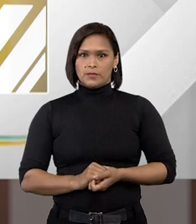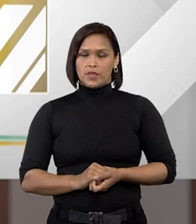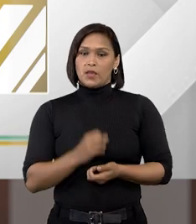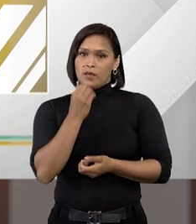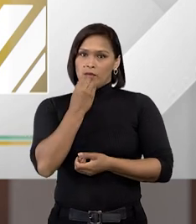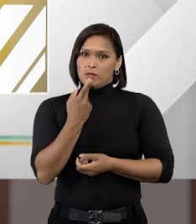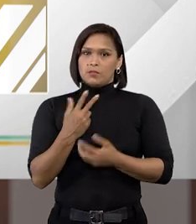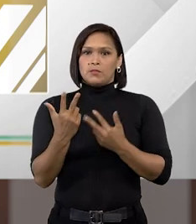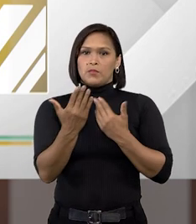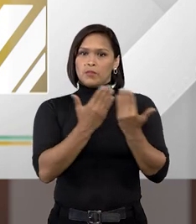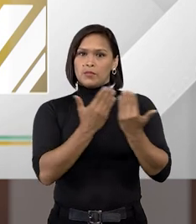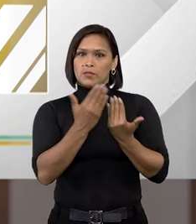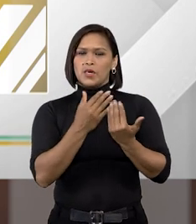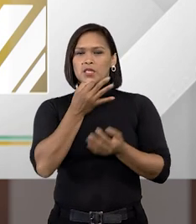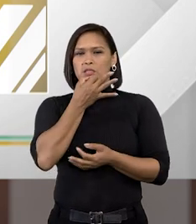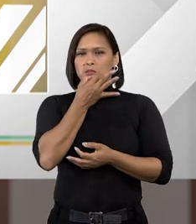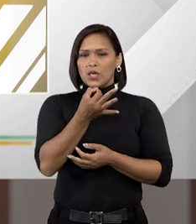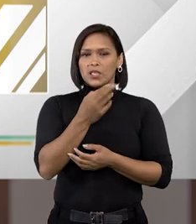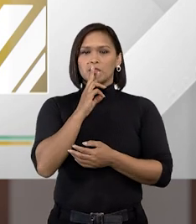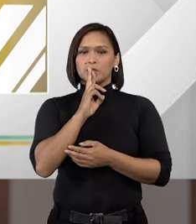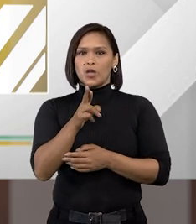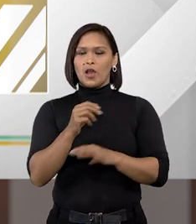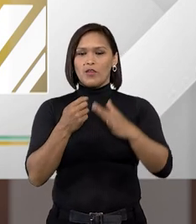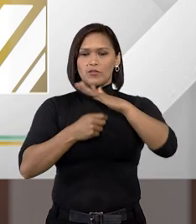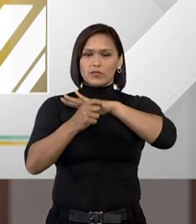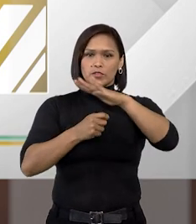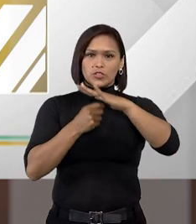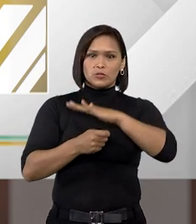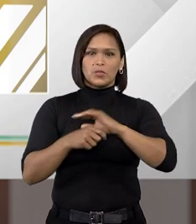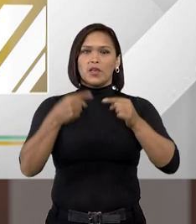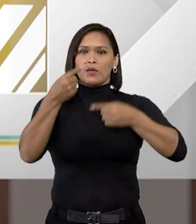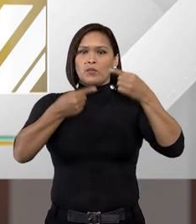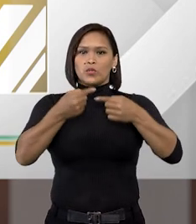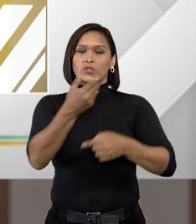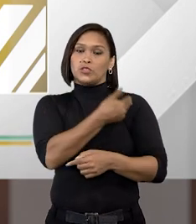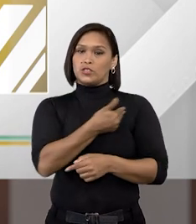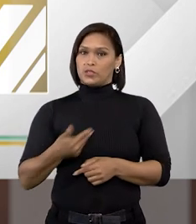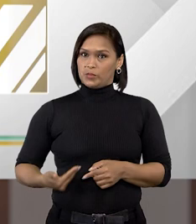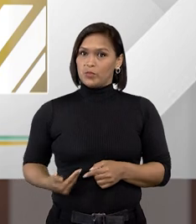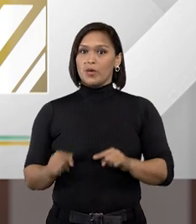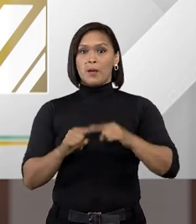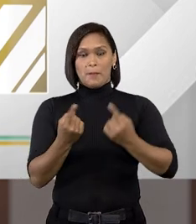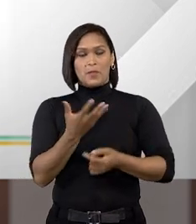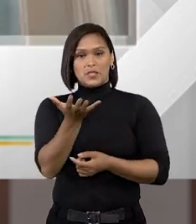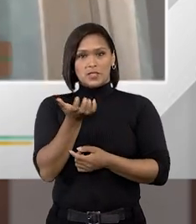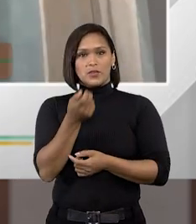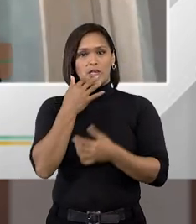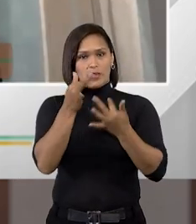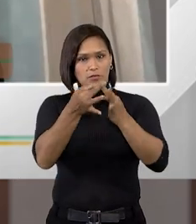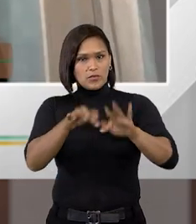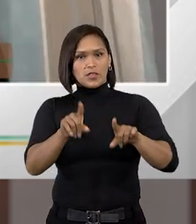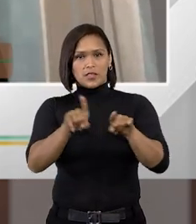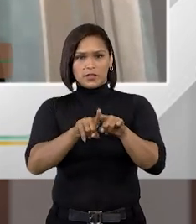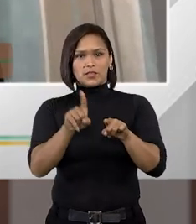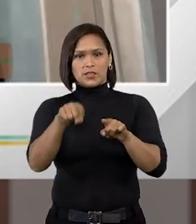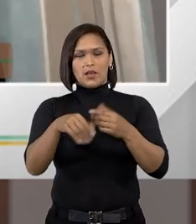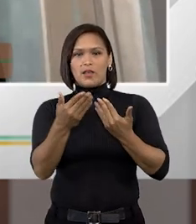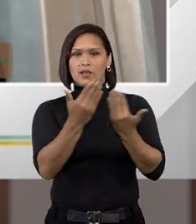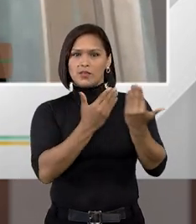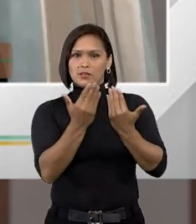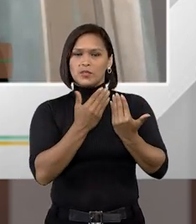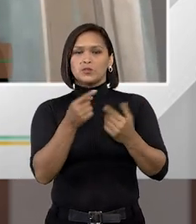Bom parece uma resposta muito clichê falar em investimento falar em políticas públicas mas eu queria finalizar esse bate-papo